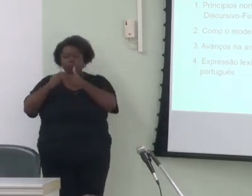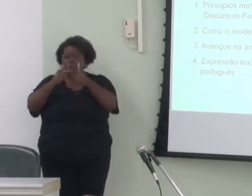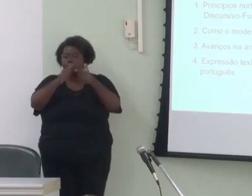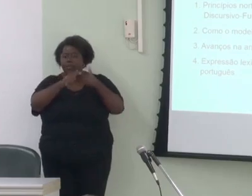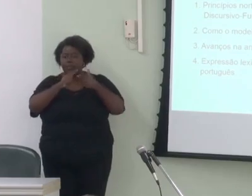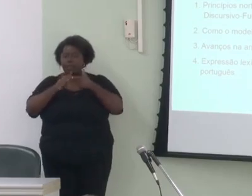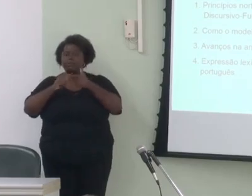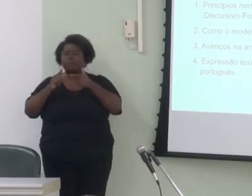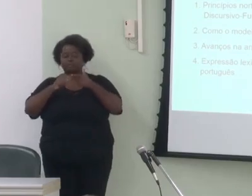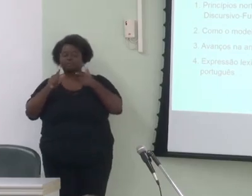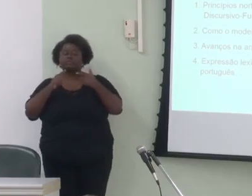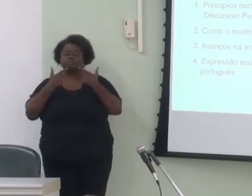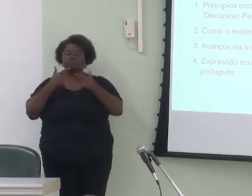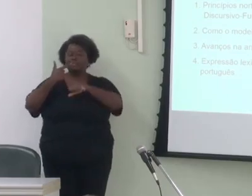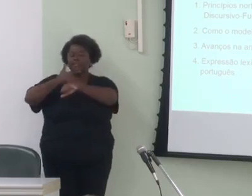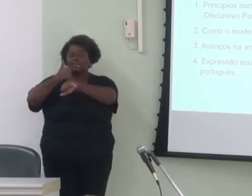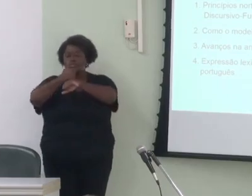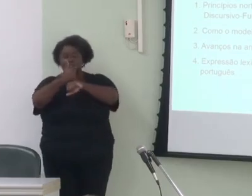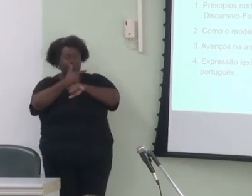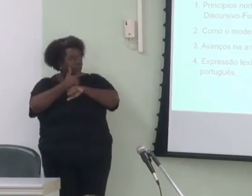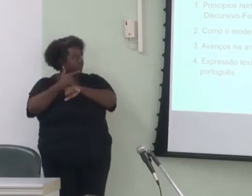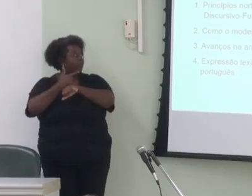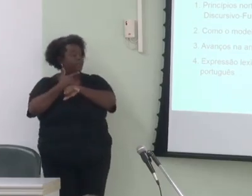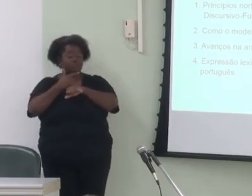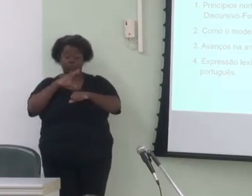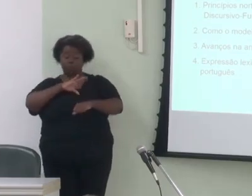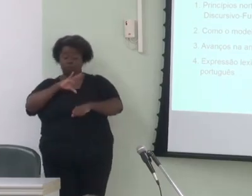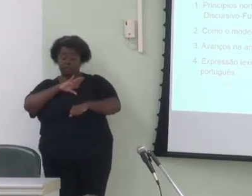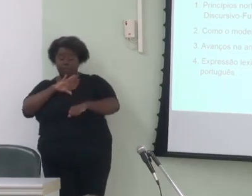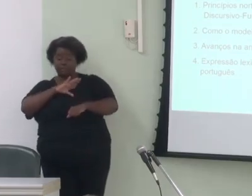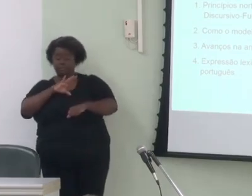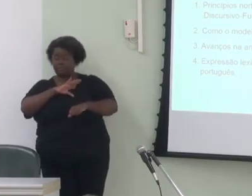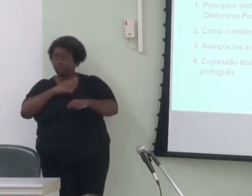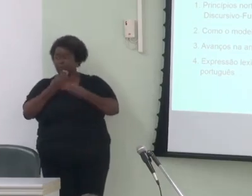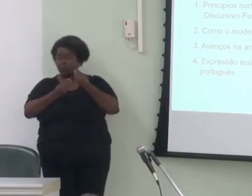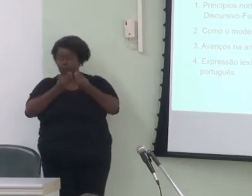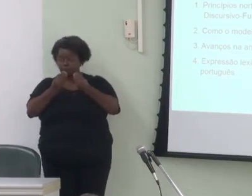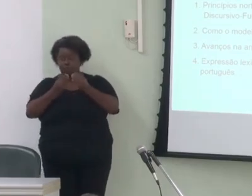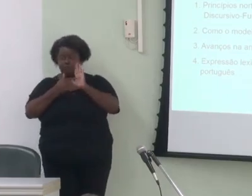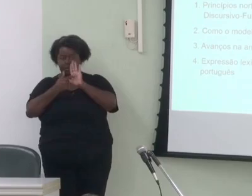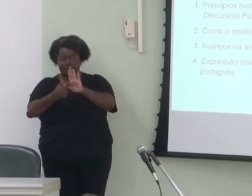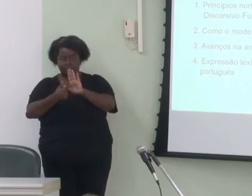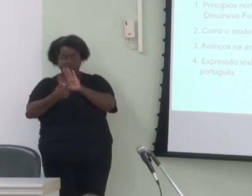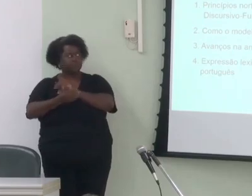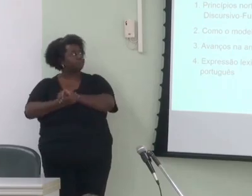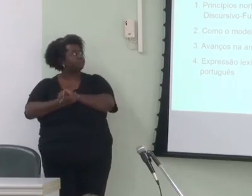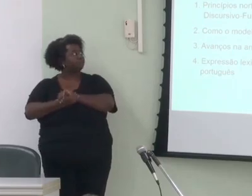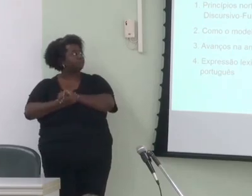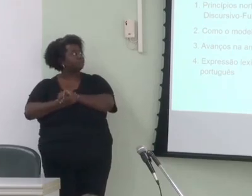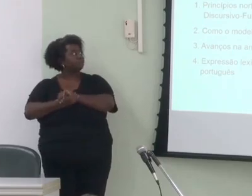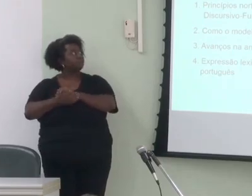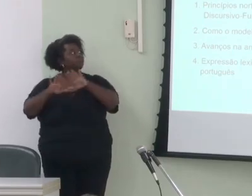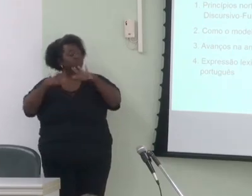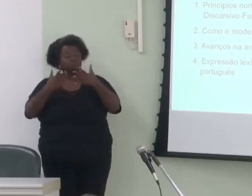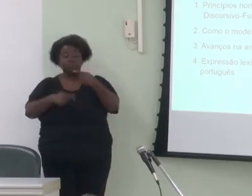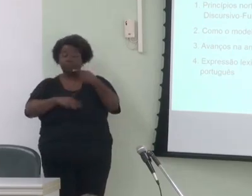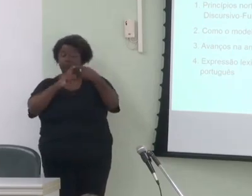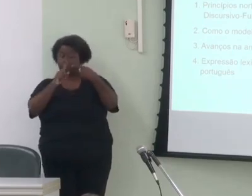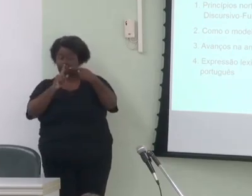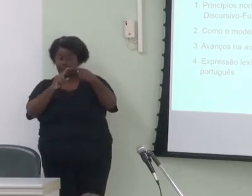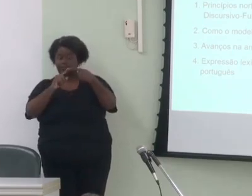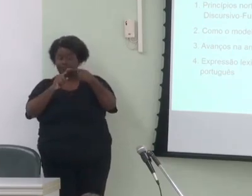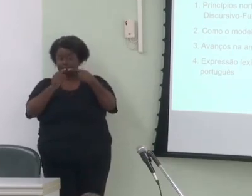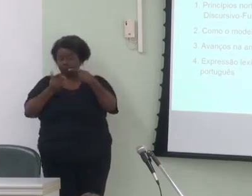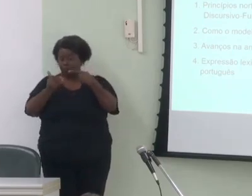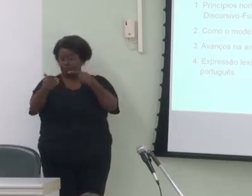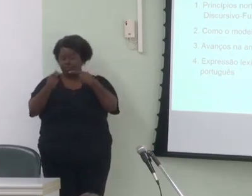expressão lexical dessas categorias, como é o caso da língua portuguesa, traz. Então, passando para os princípios norteadores da